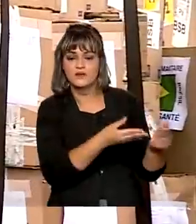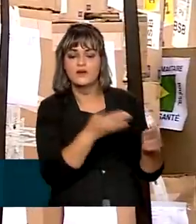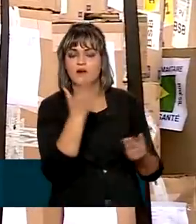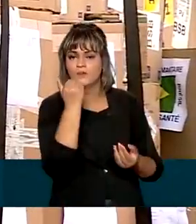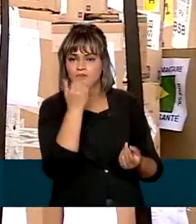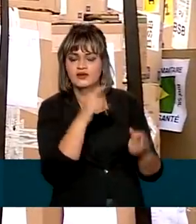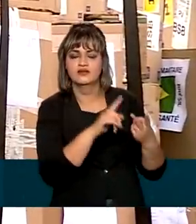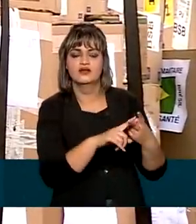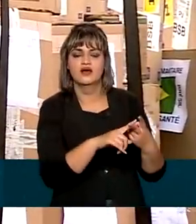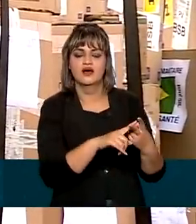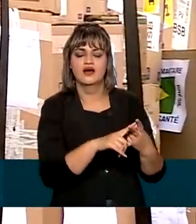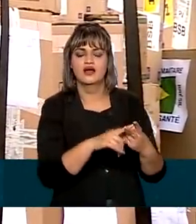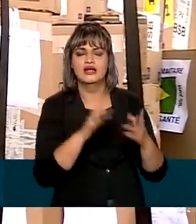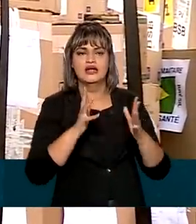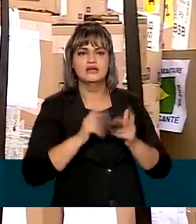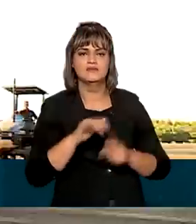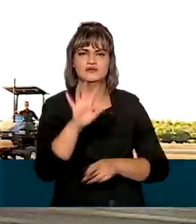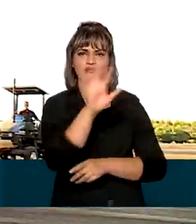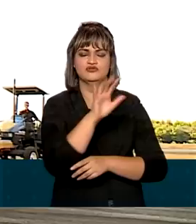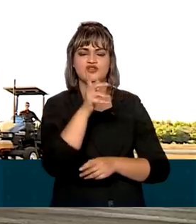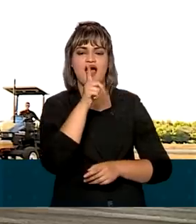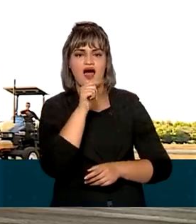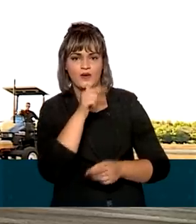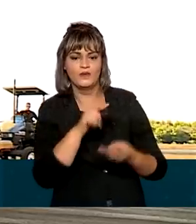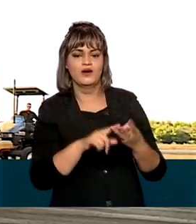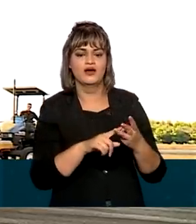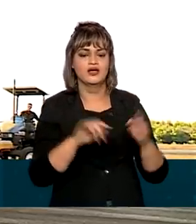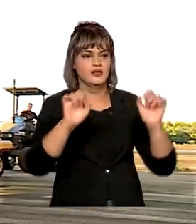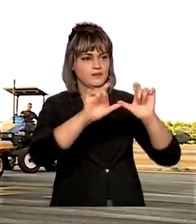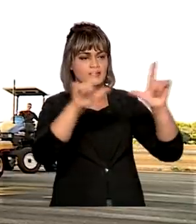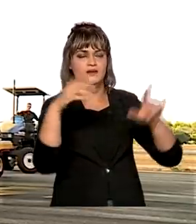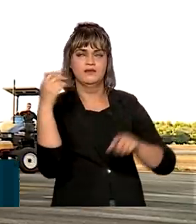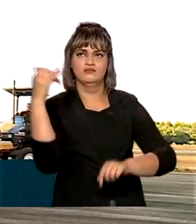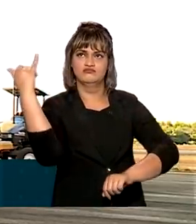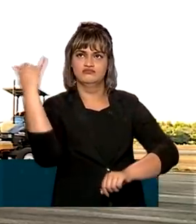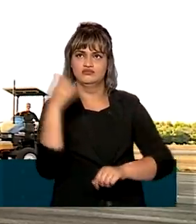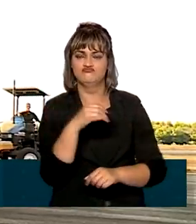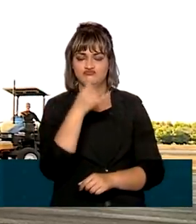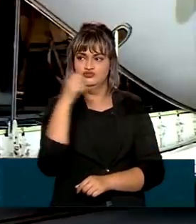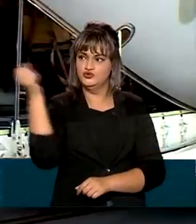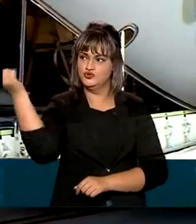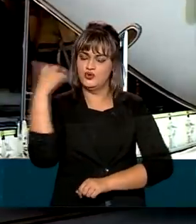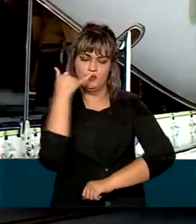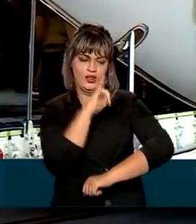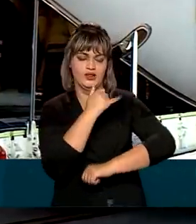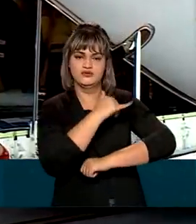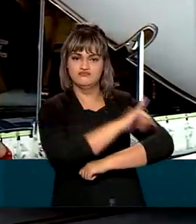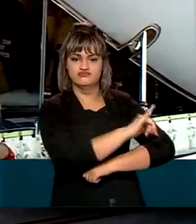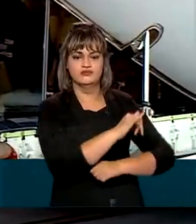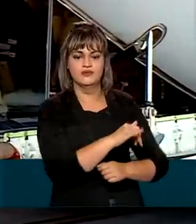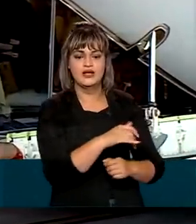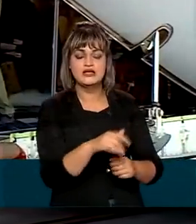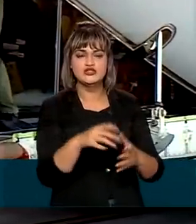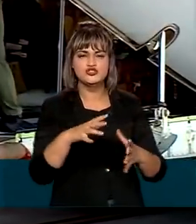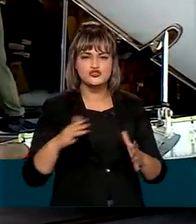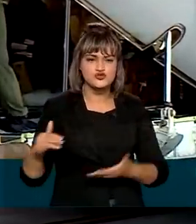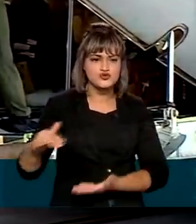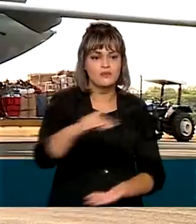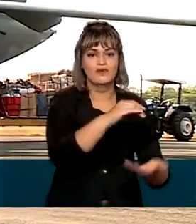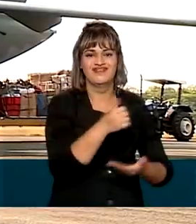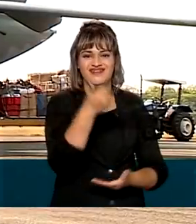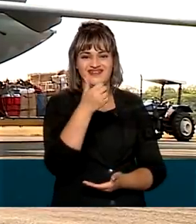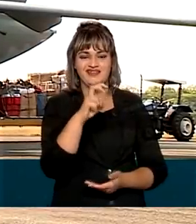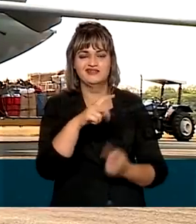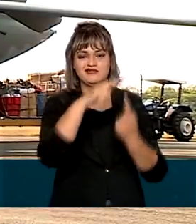alimentos, purificadores de água e painéis de energia solar. Ao todo, 15 toneladas de doações.